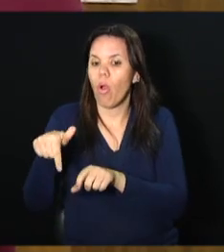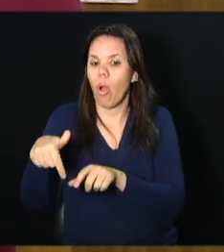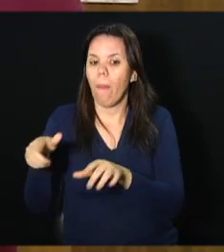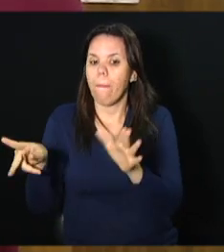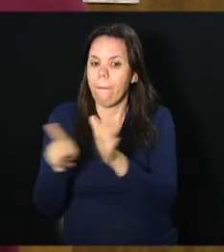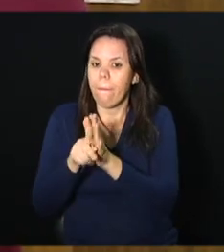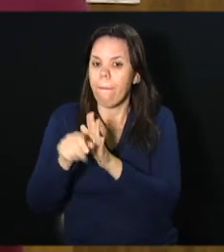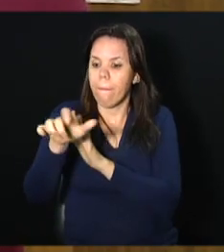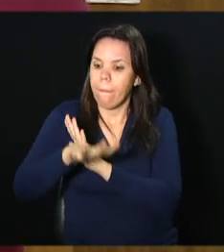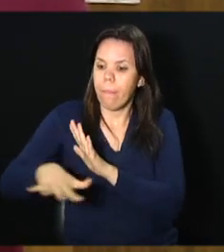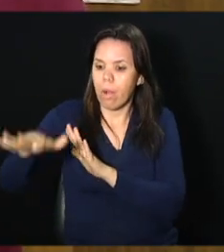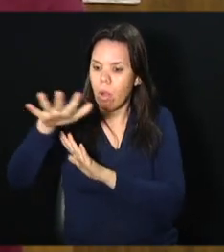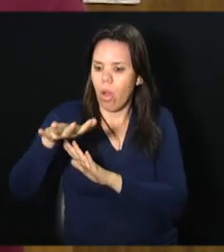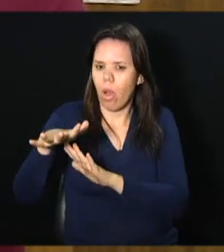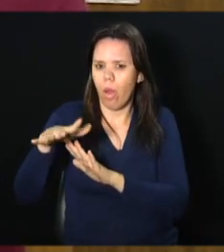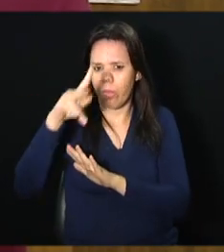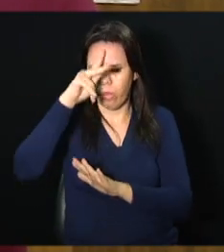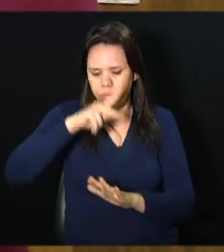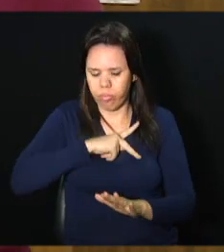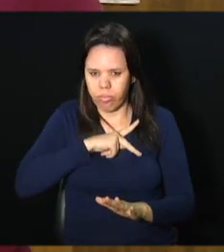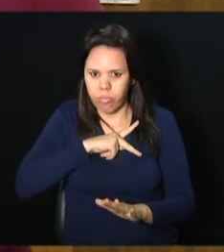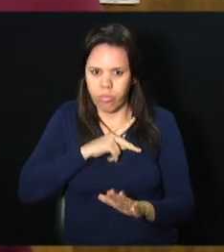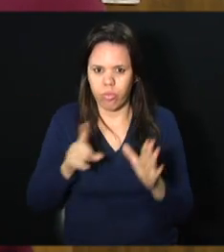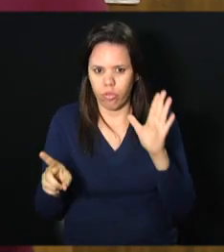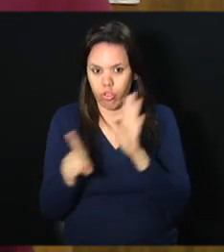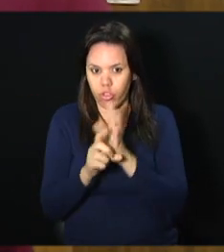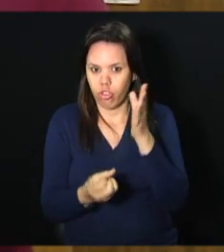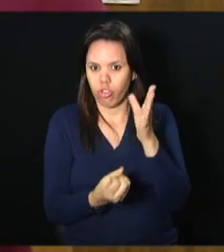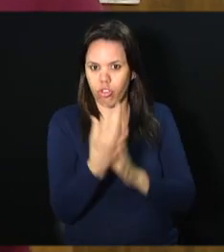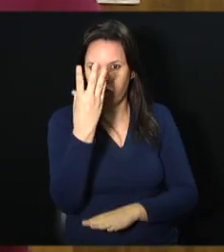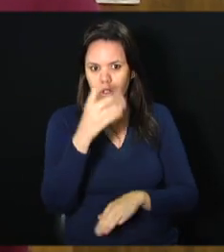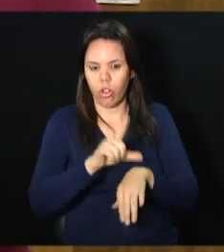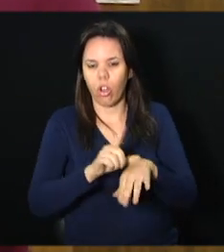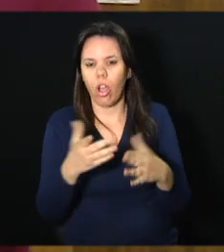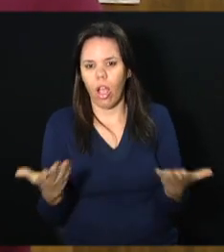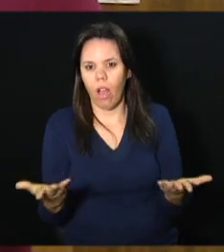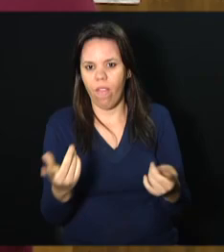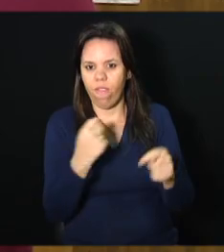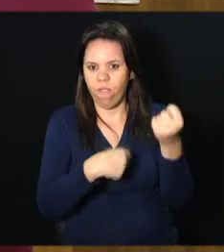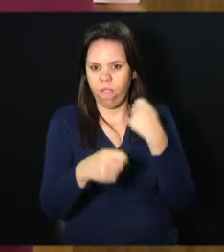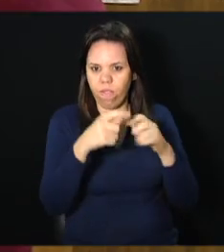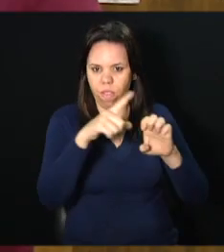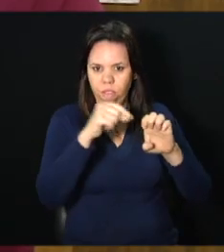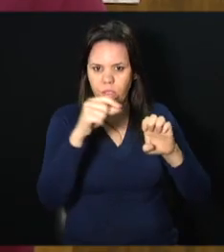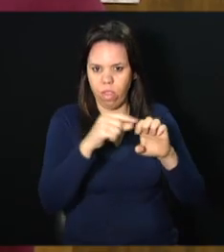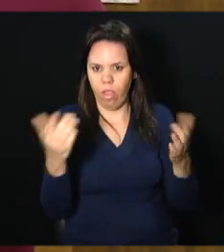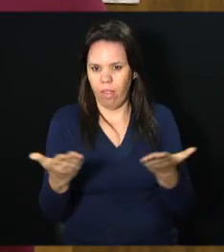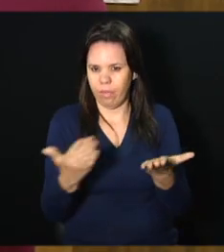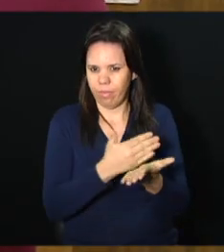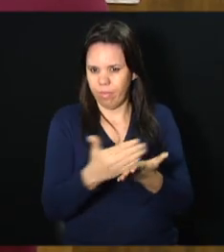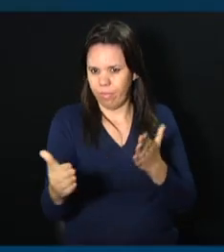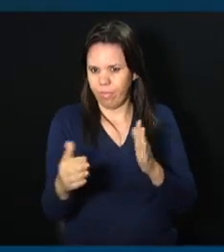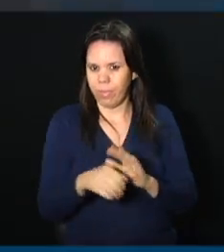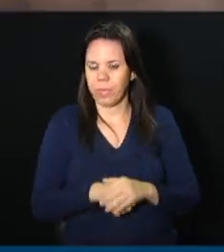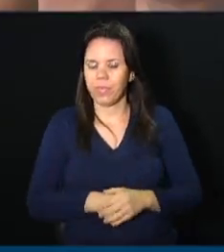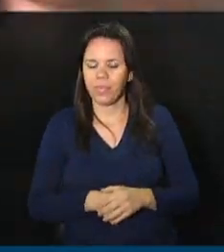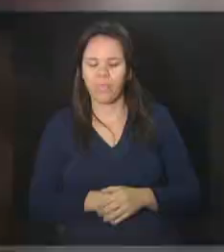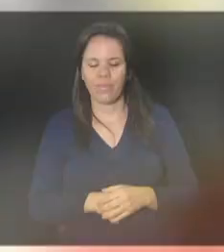fundou o próprio negócio. Essa história o ser empreendedor conta no programa que começa agora.